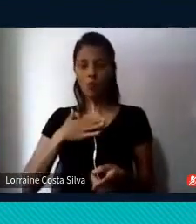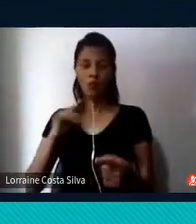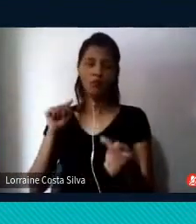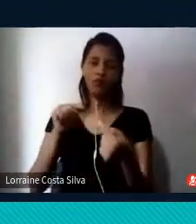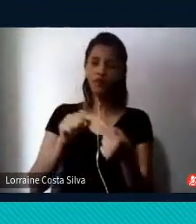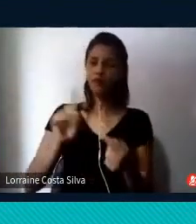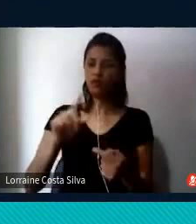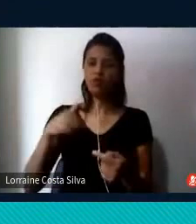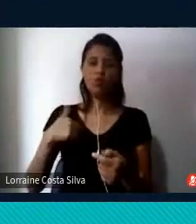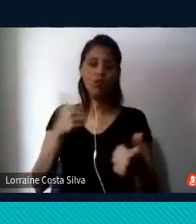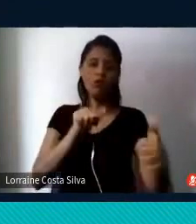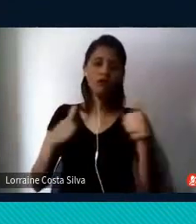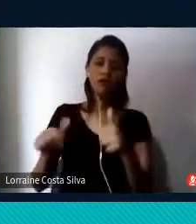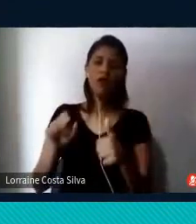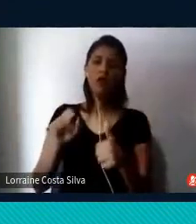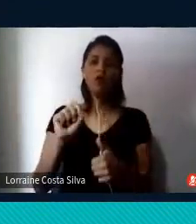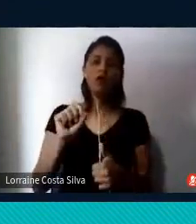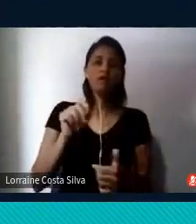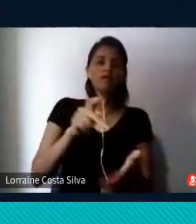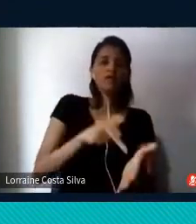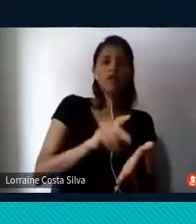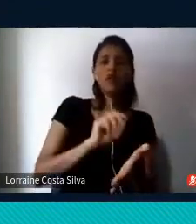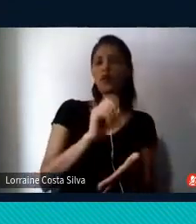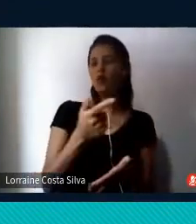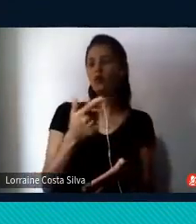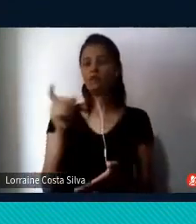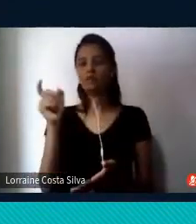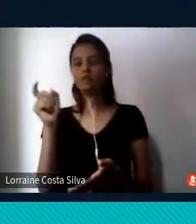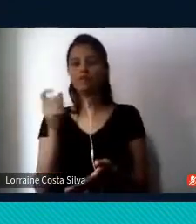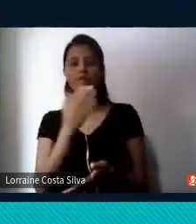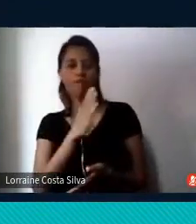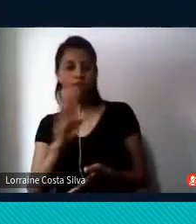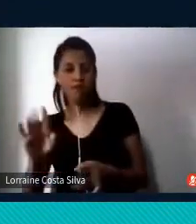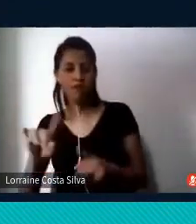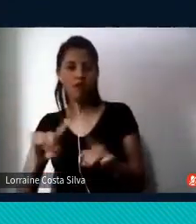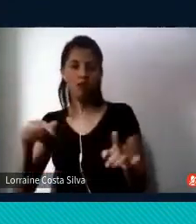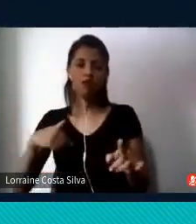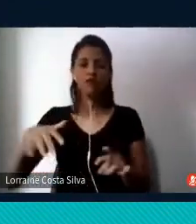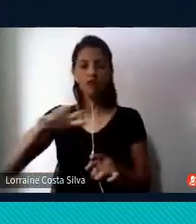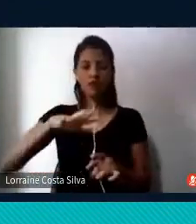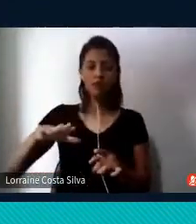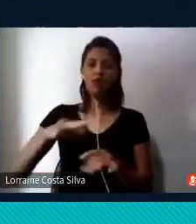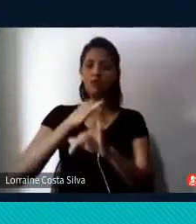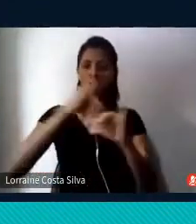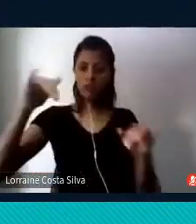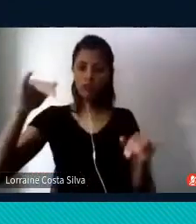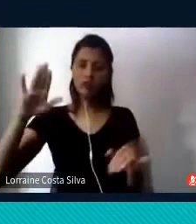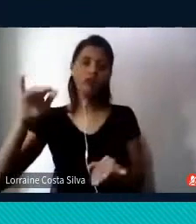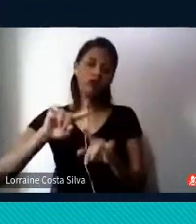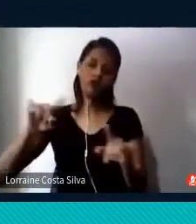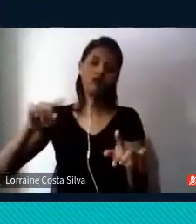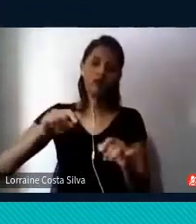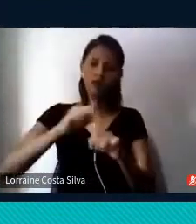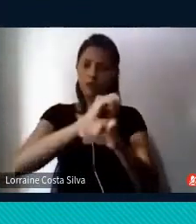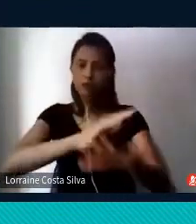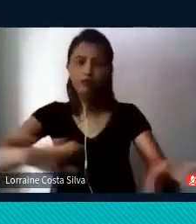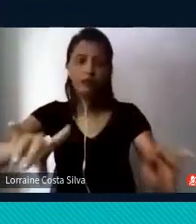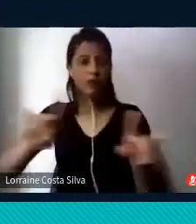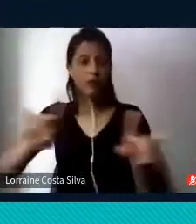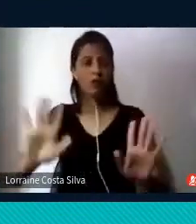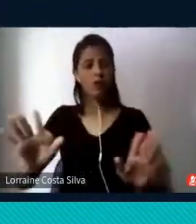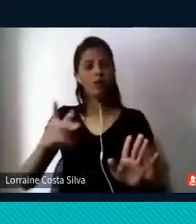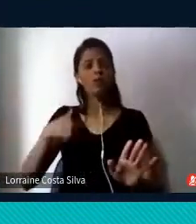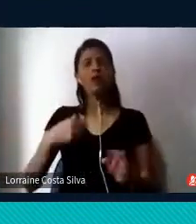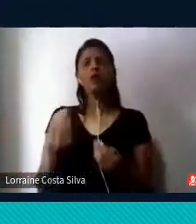analisar o que é verdadeiro ou falso em relação à informação científica que tem circulado, mas é tentar entender como que